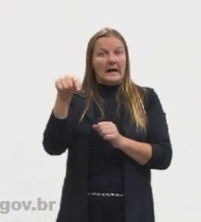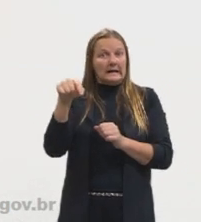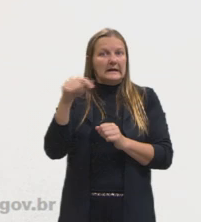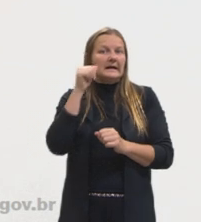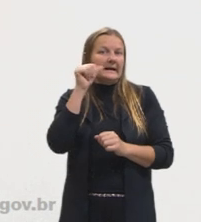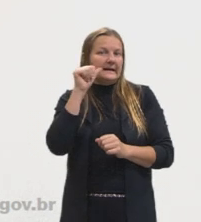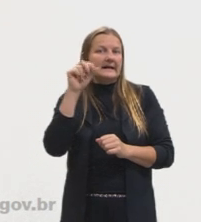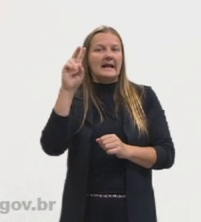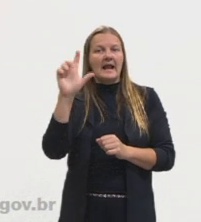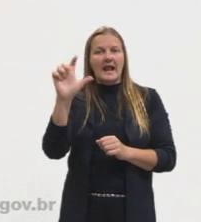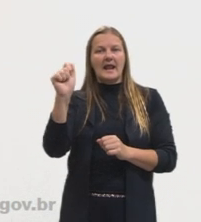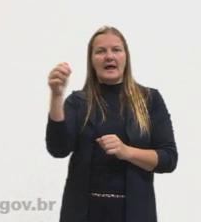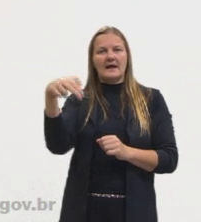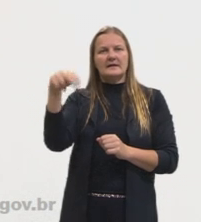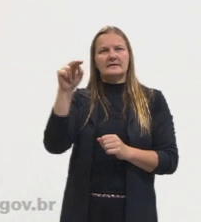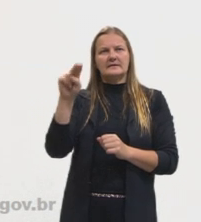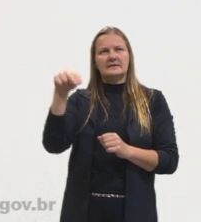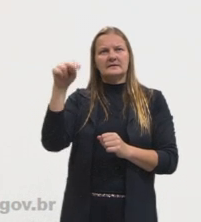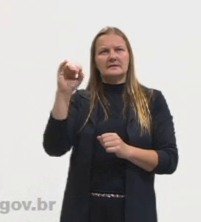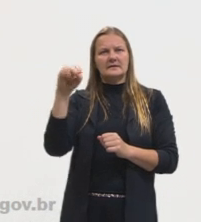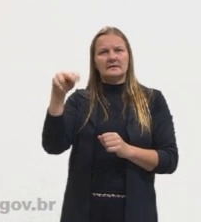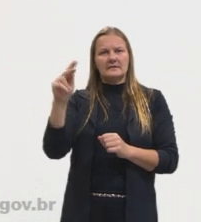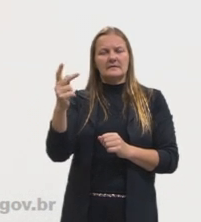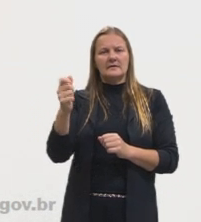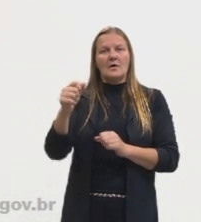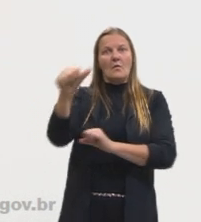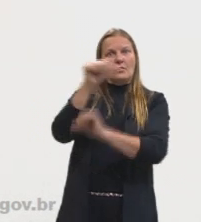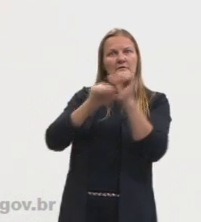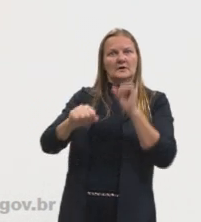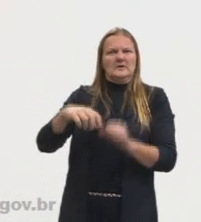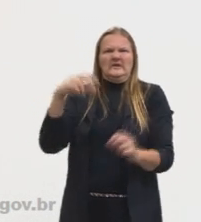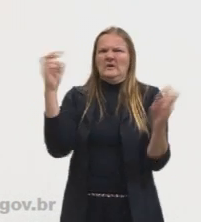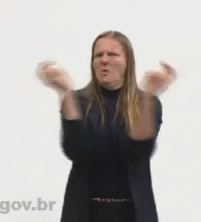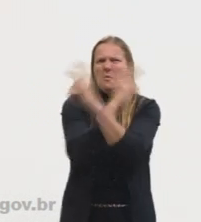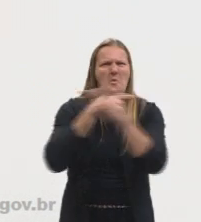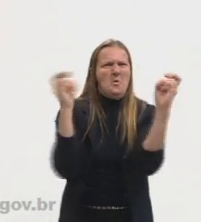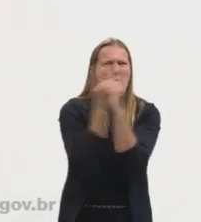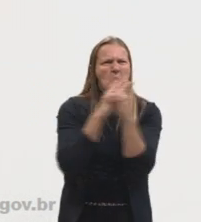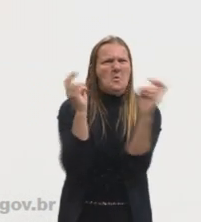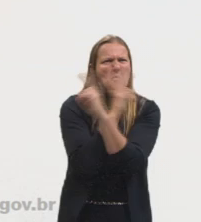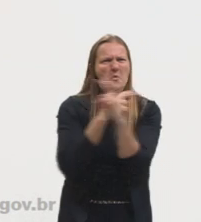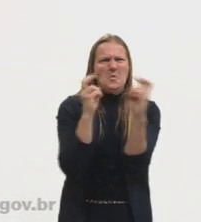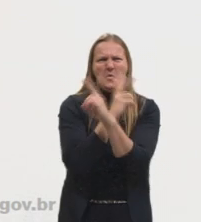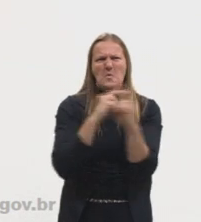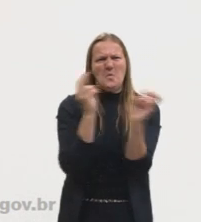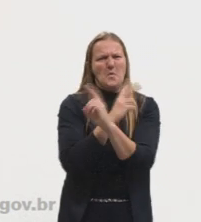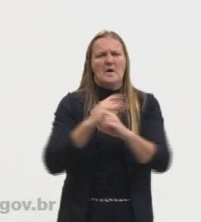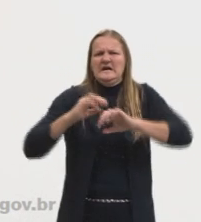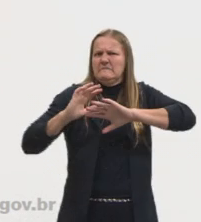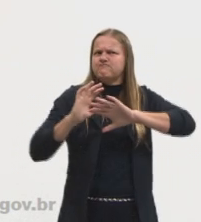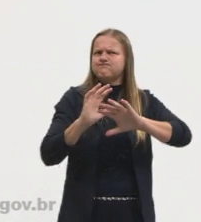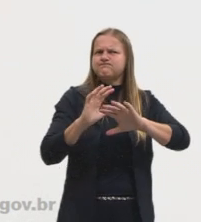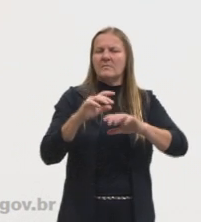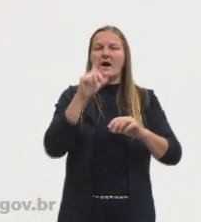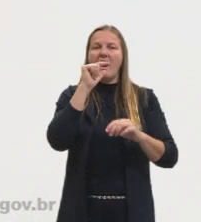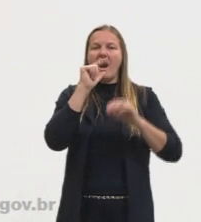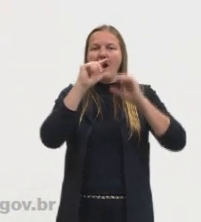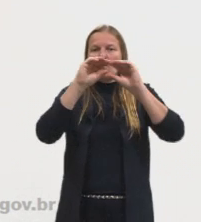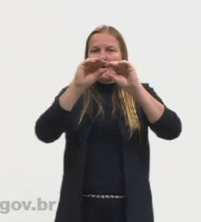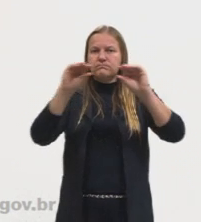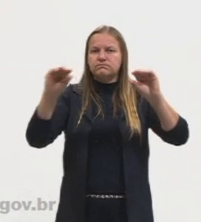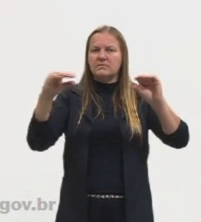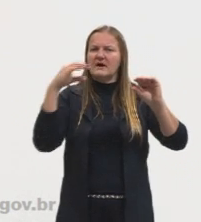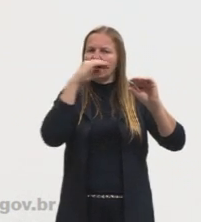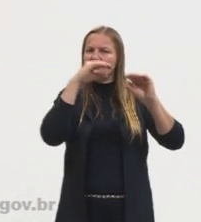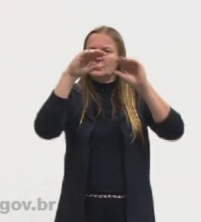acabam sendo muito mais fortes, certo? E aí, quando ele empurra mais essa água superficial mais